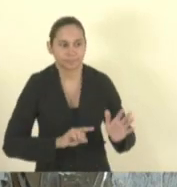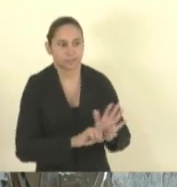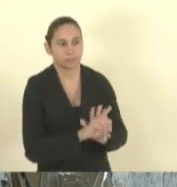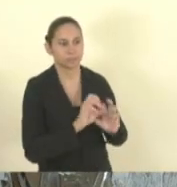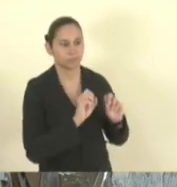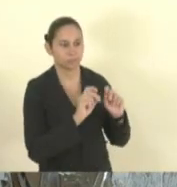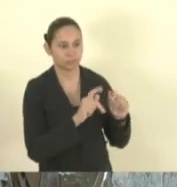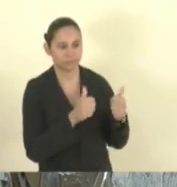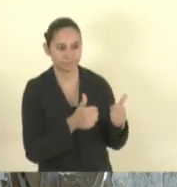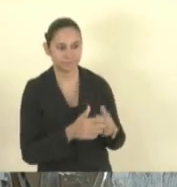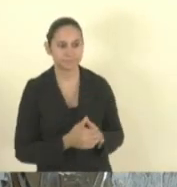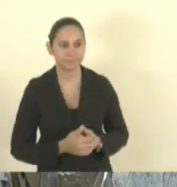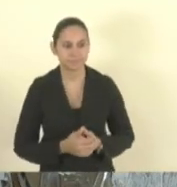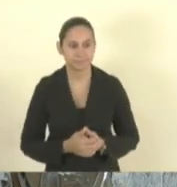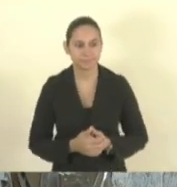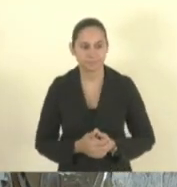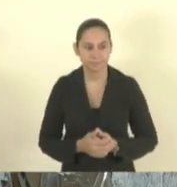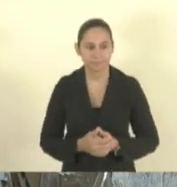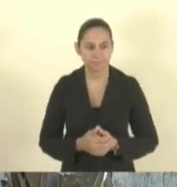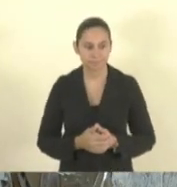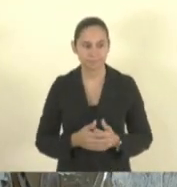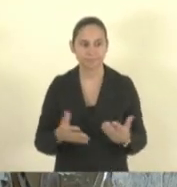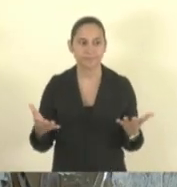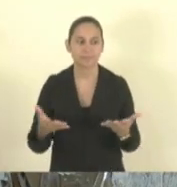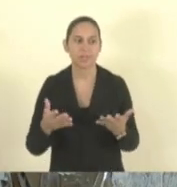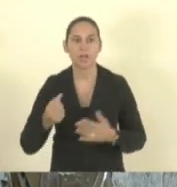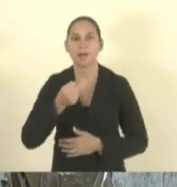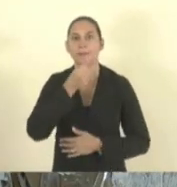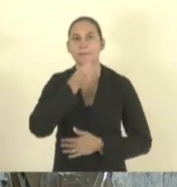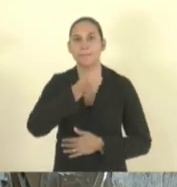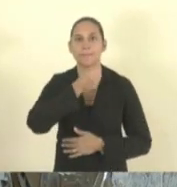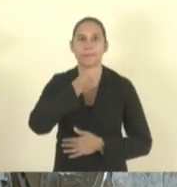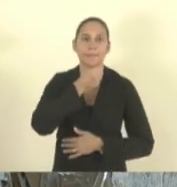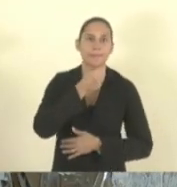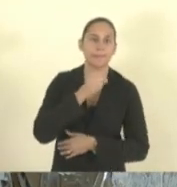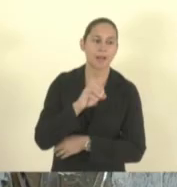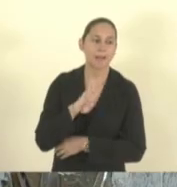Não. Obrigado. A Bárbara vai usar a palavra? Bárbara.